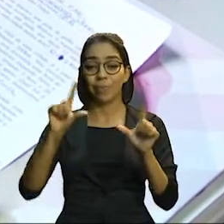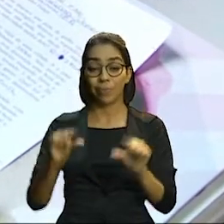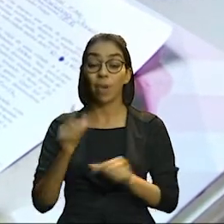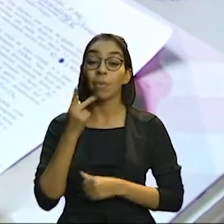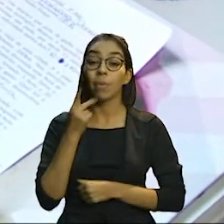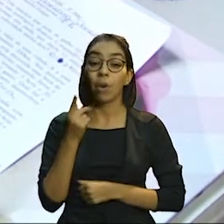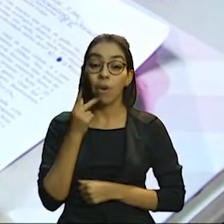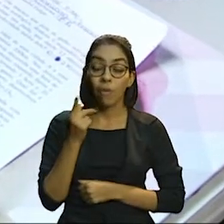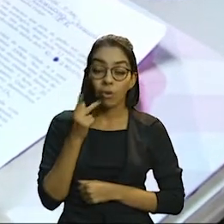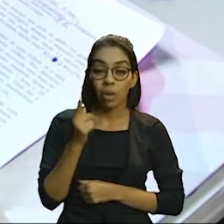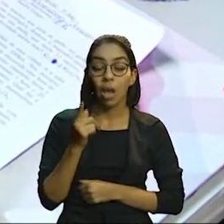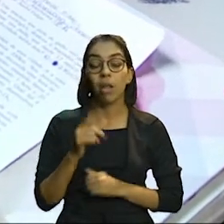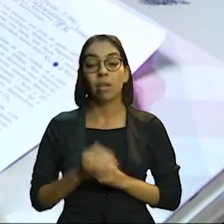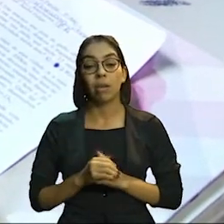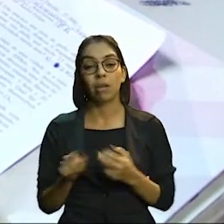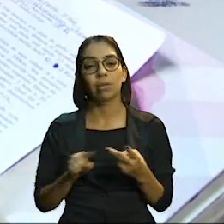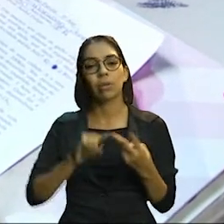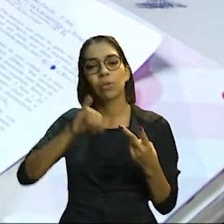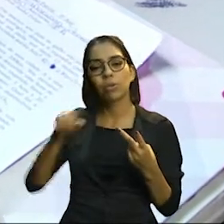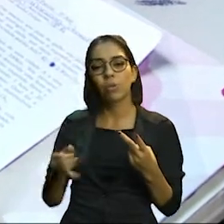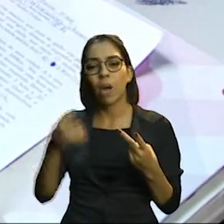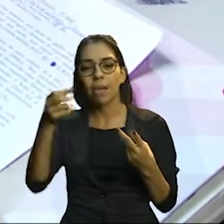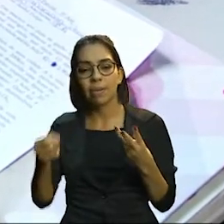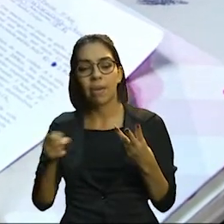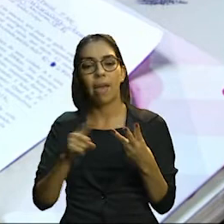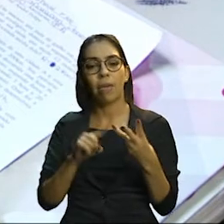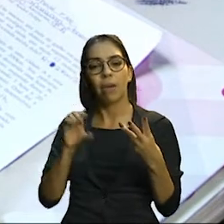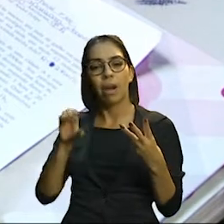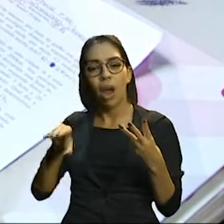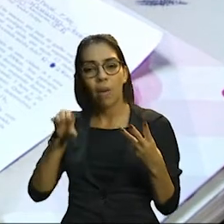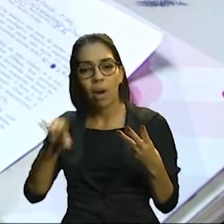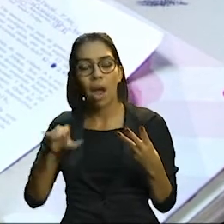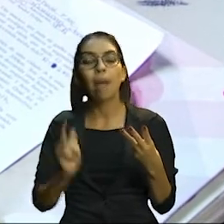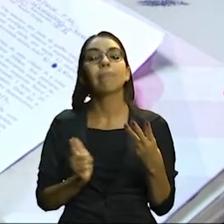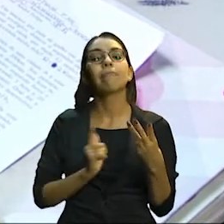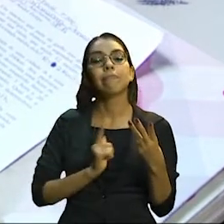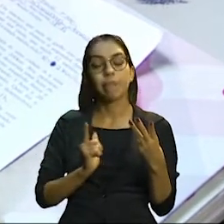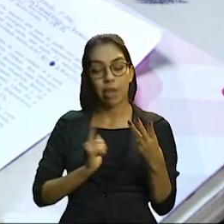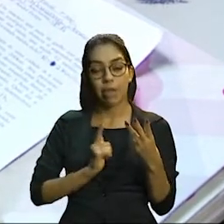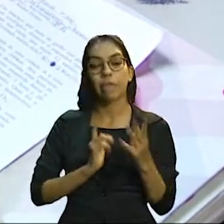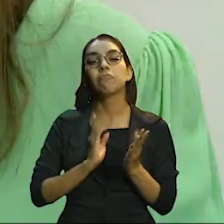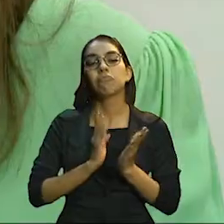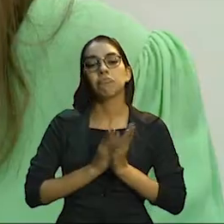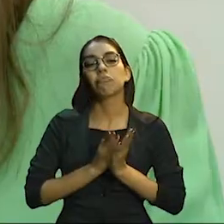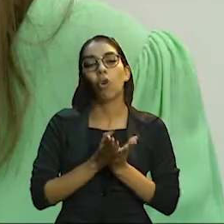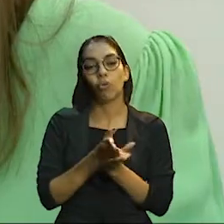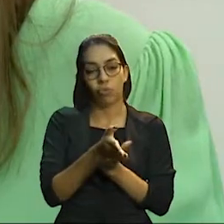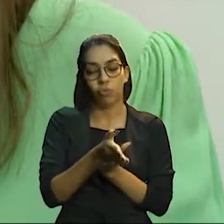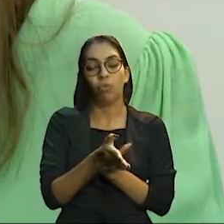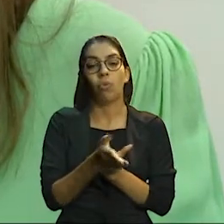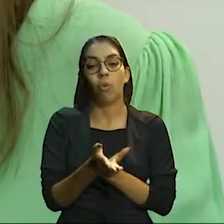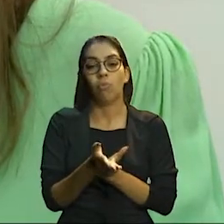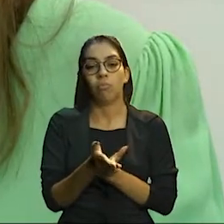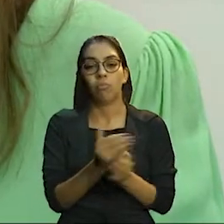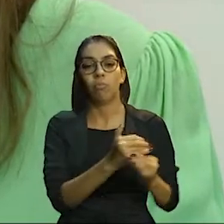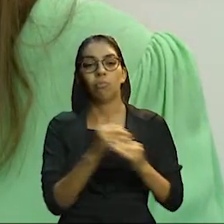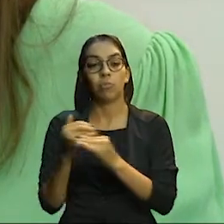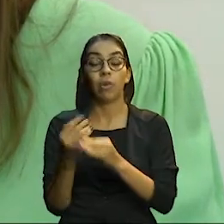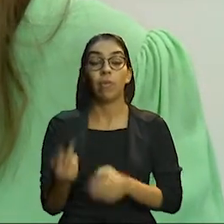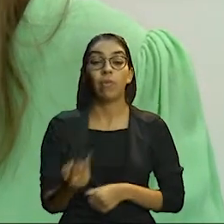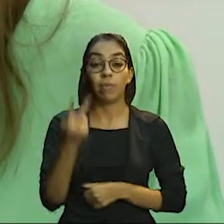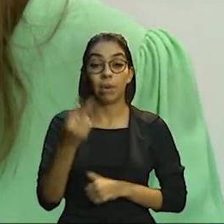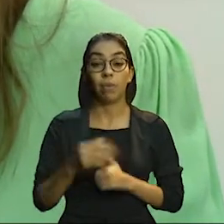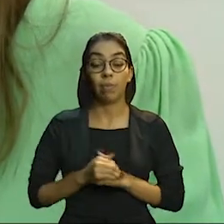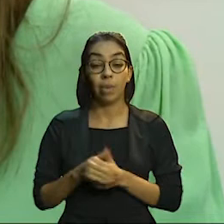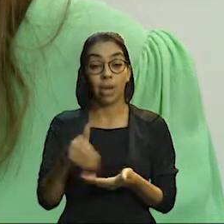Fortaleza, Juazeiro do Norte e Calcaia mantiveram os investimentos. A secretária de Educação de